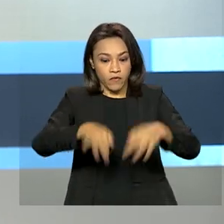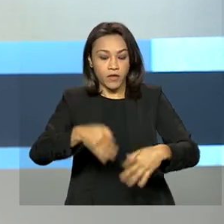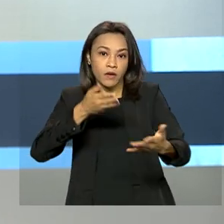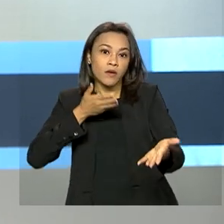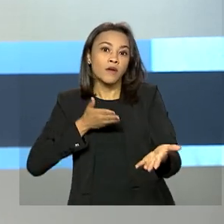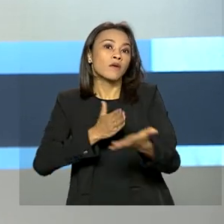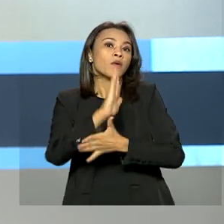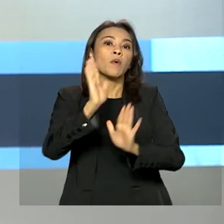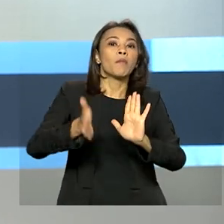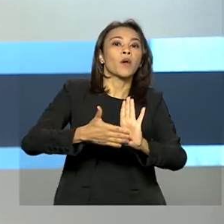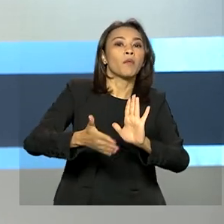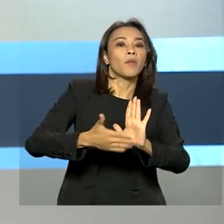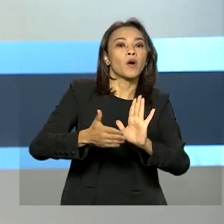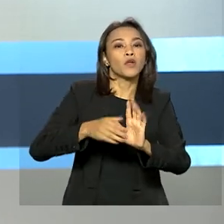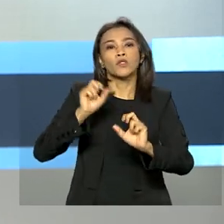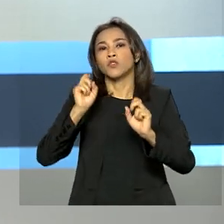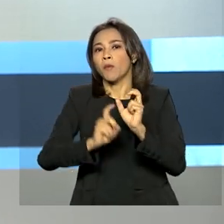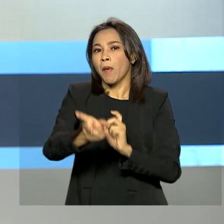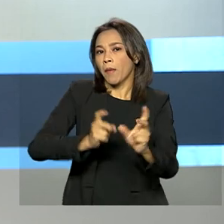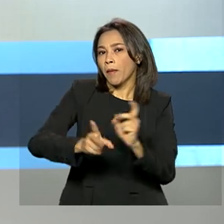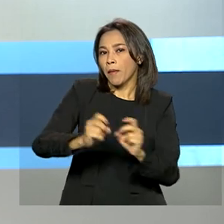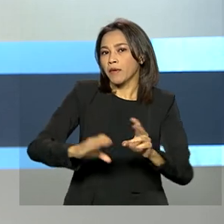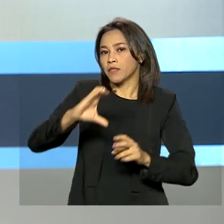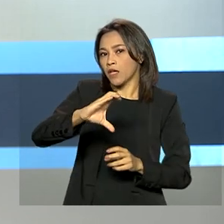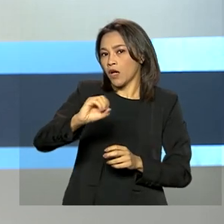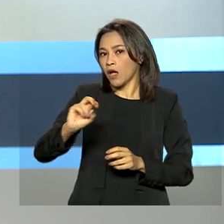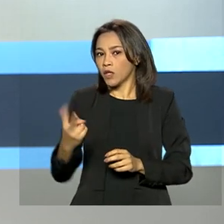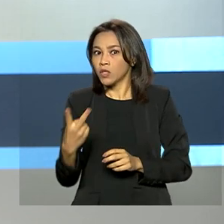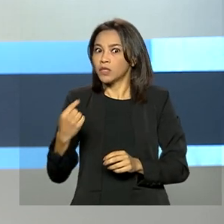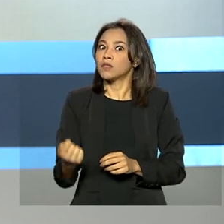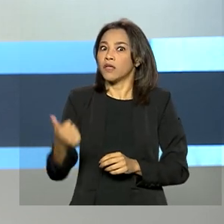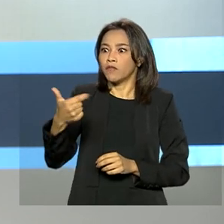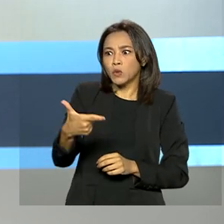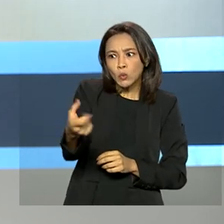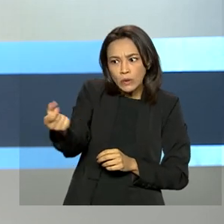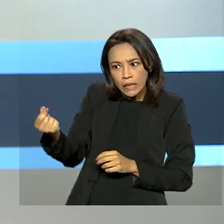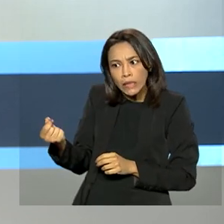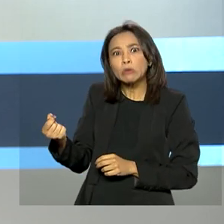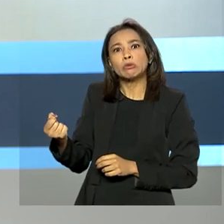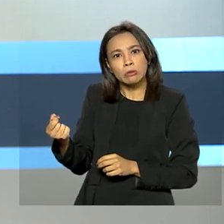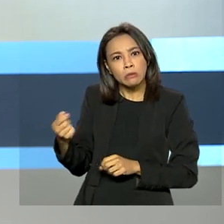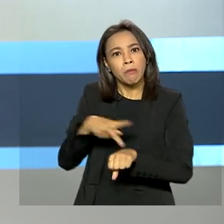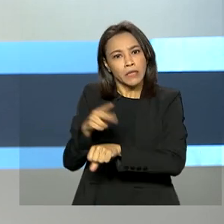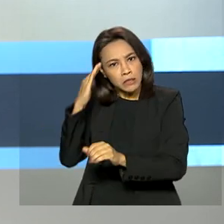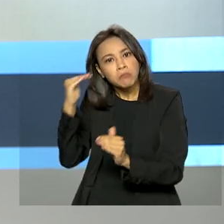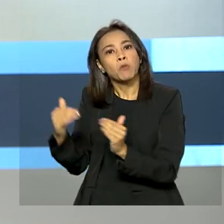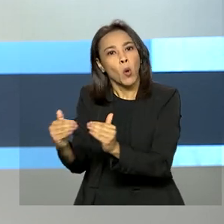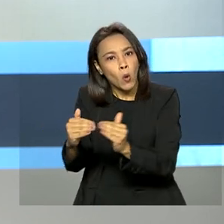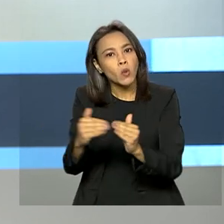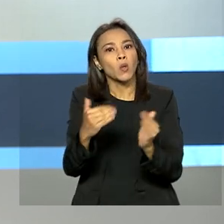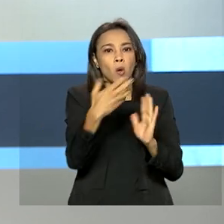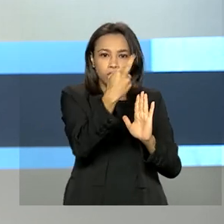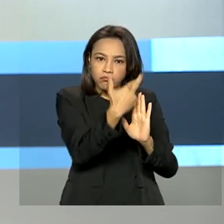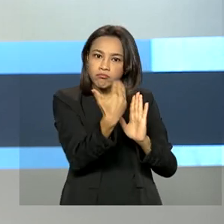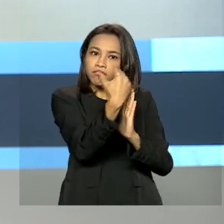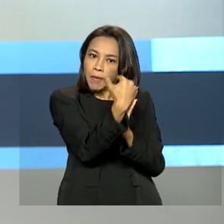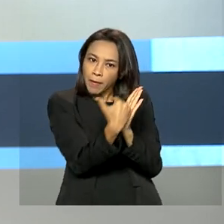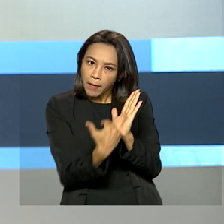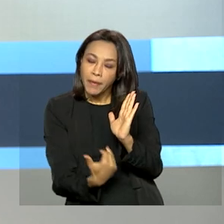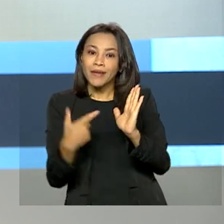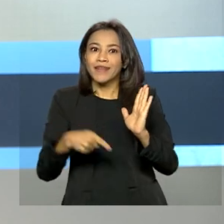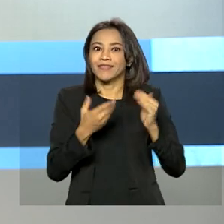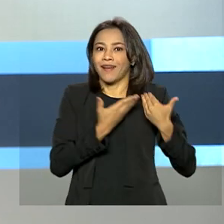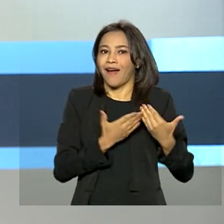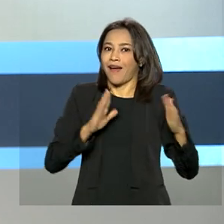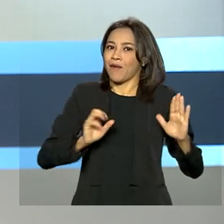mercado global de carbono. O documento teve apoio de quase 200 países. Segundo o governo, a decisão abre caminho para que o Brasil